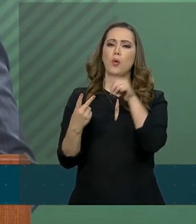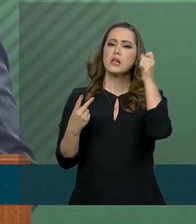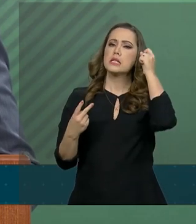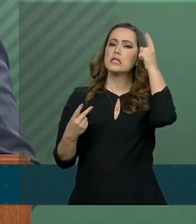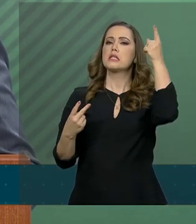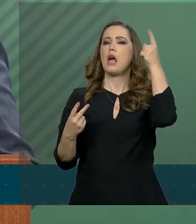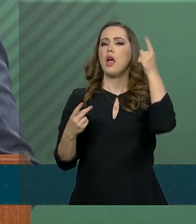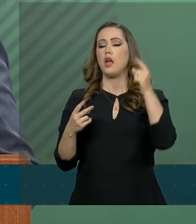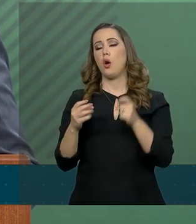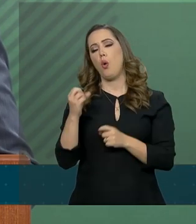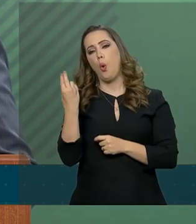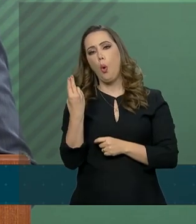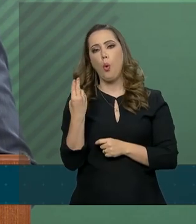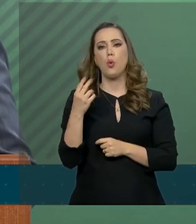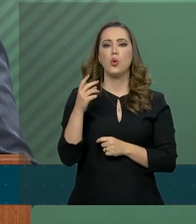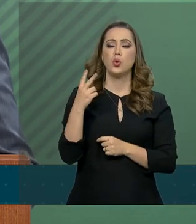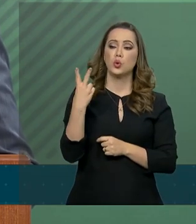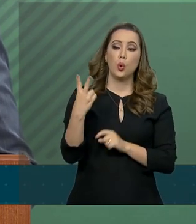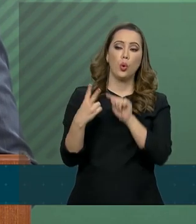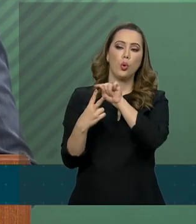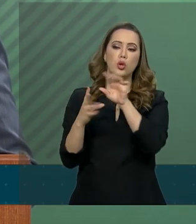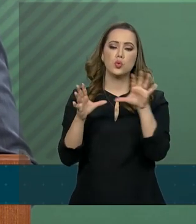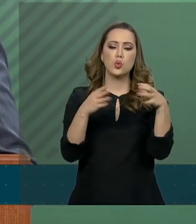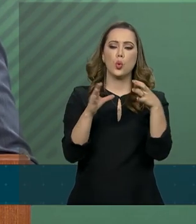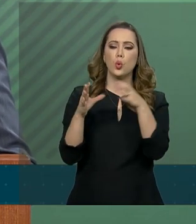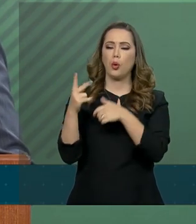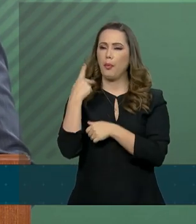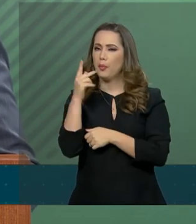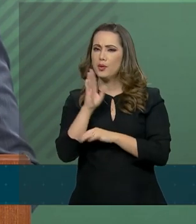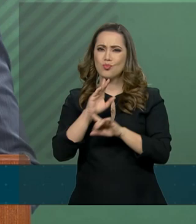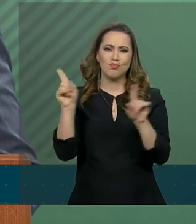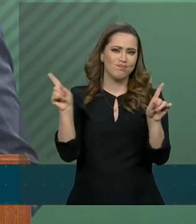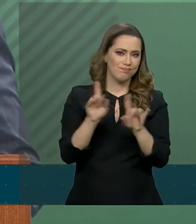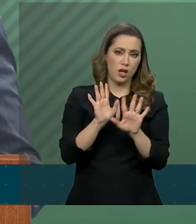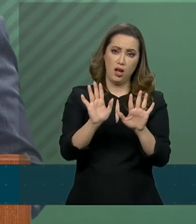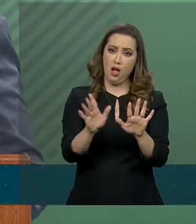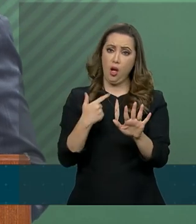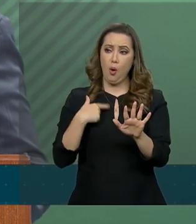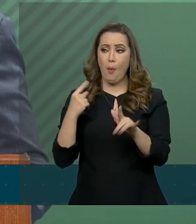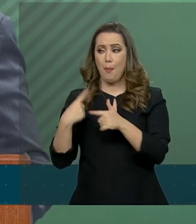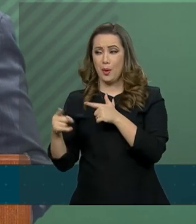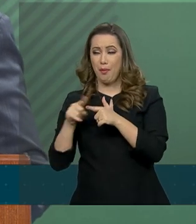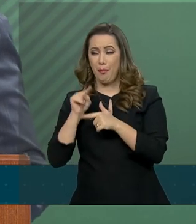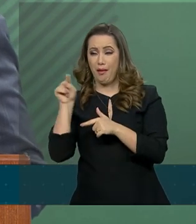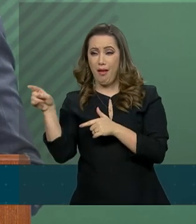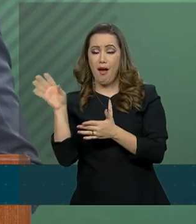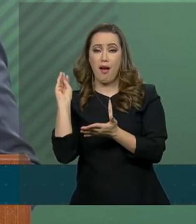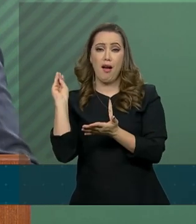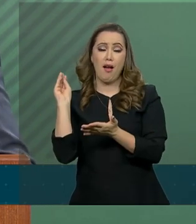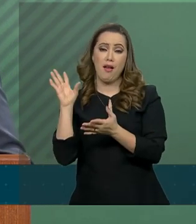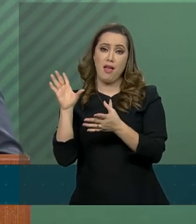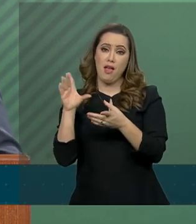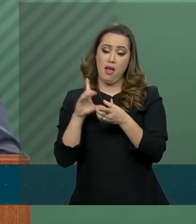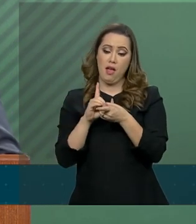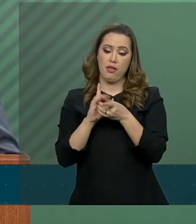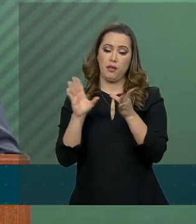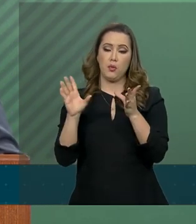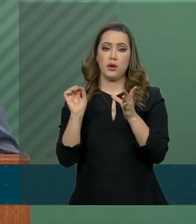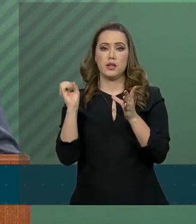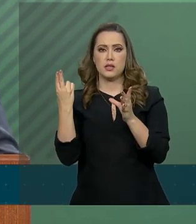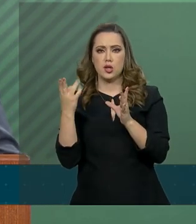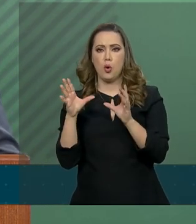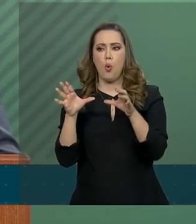partidos legítimos, e sim entre a democracia e um regime totalitário.